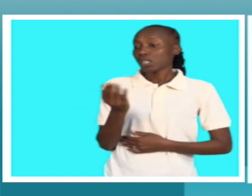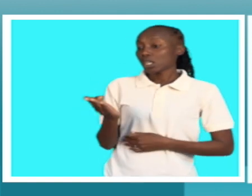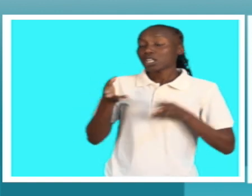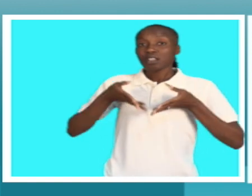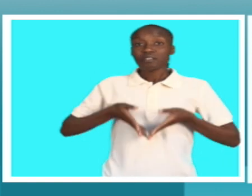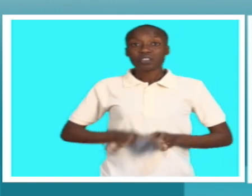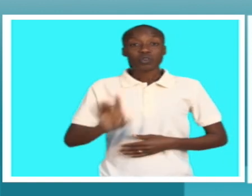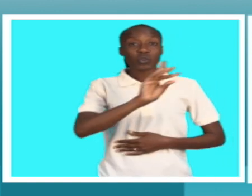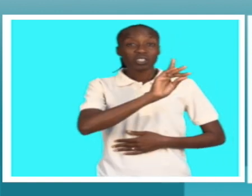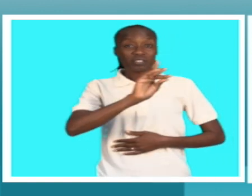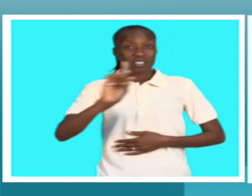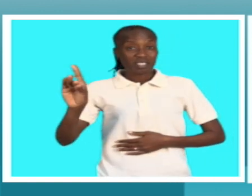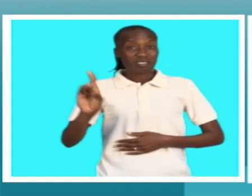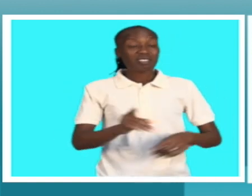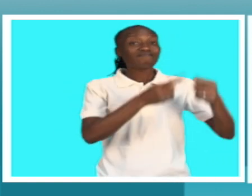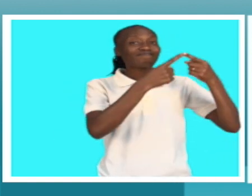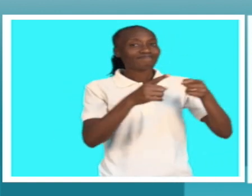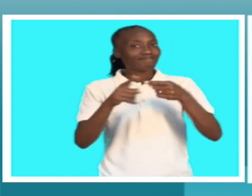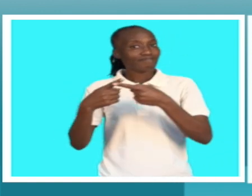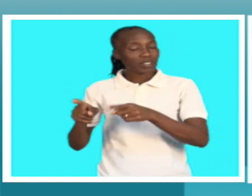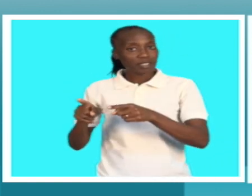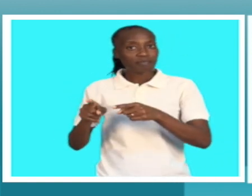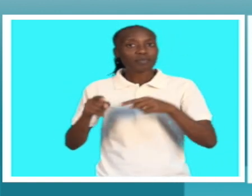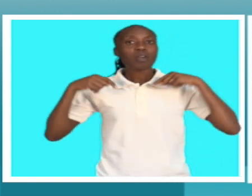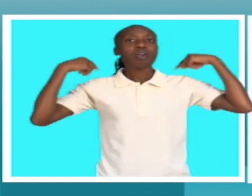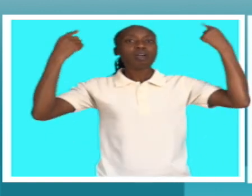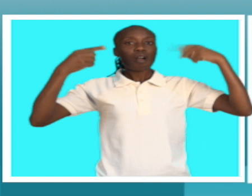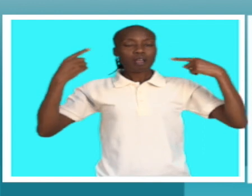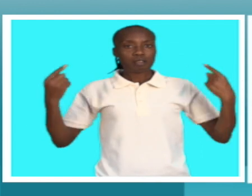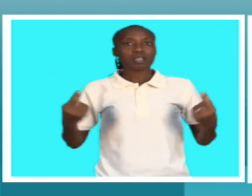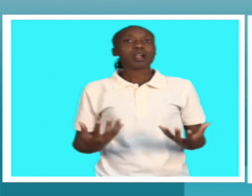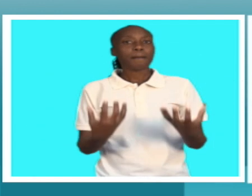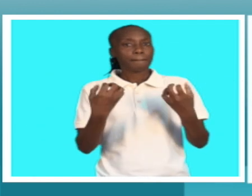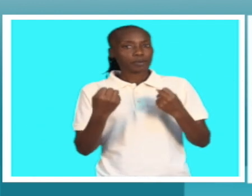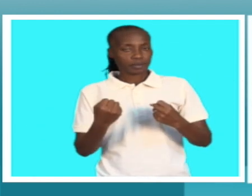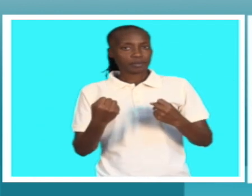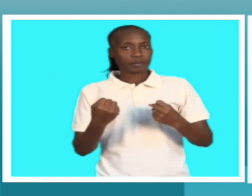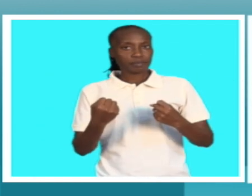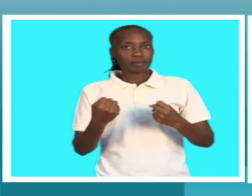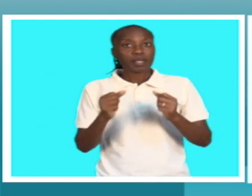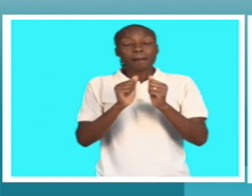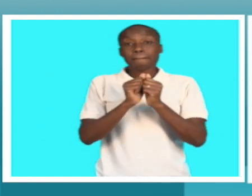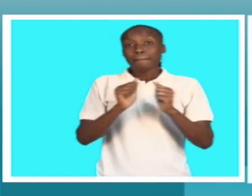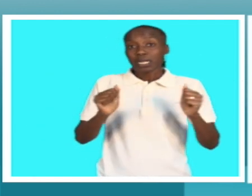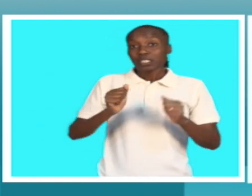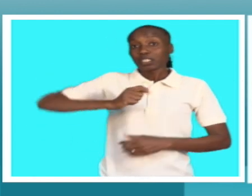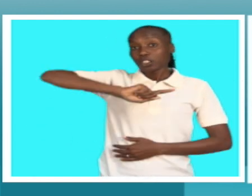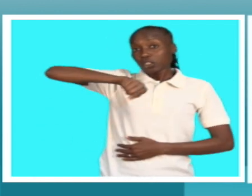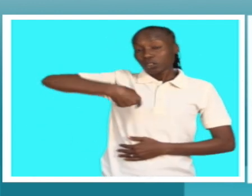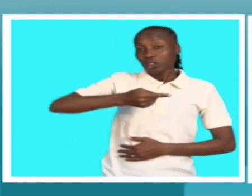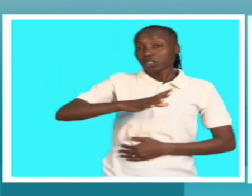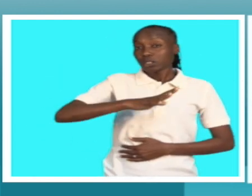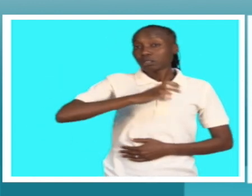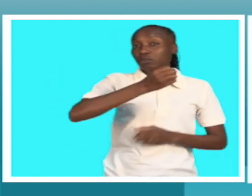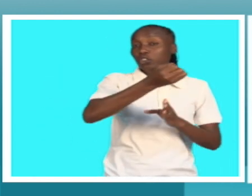deficiência intelectual em múltipla case. Mas nós temos experiências,